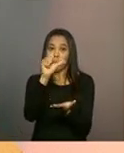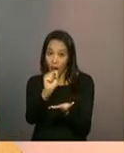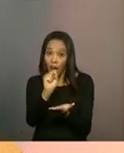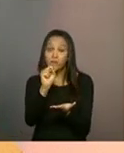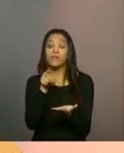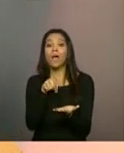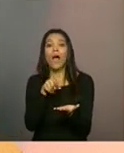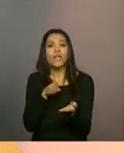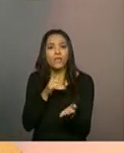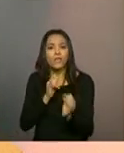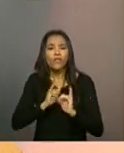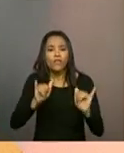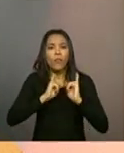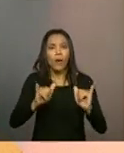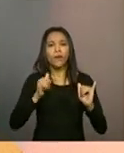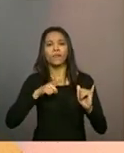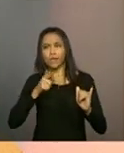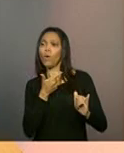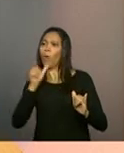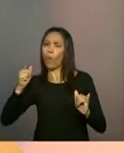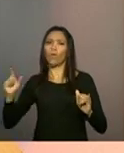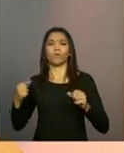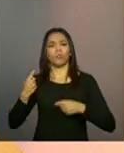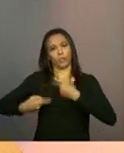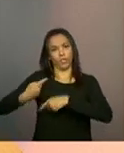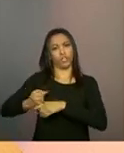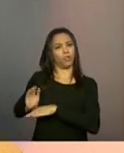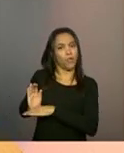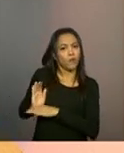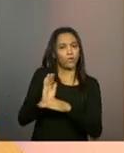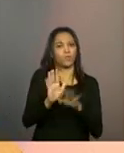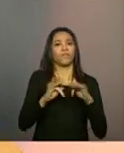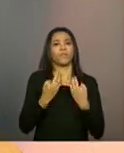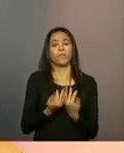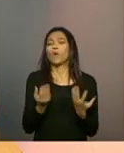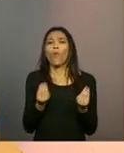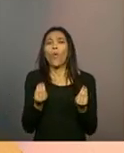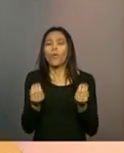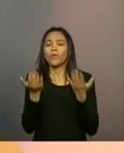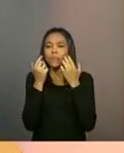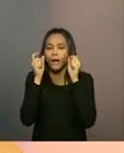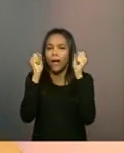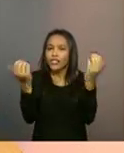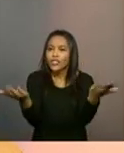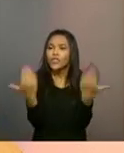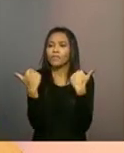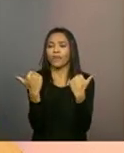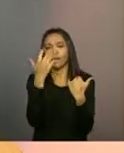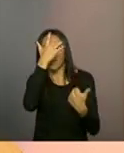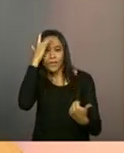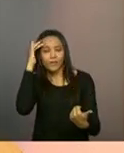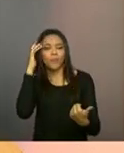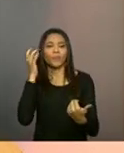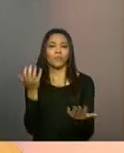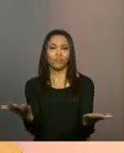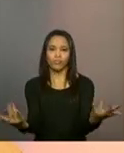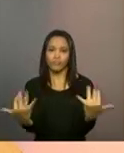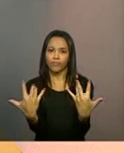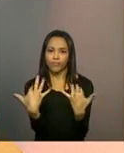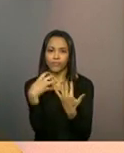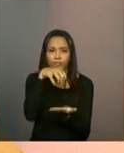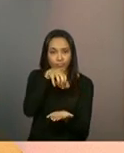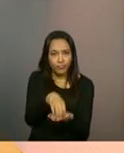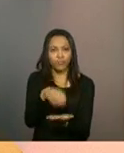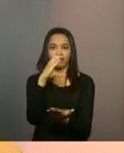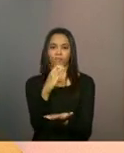né? E essa é uma questão que chega muito para a gente, como atrair o público para o CRAS, né? Essa é uma questão que realmente tem sido